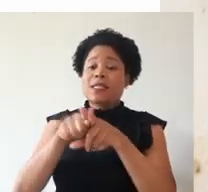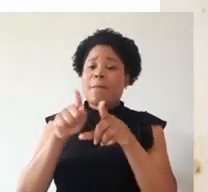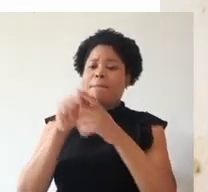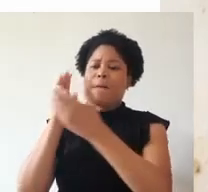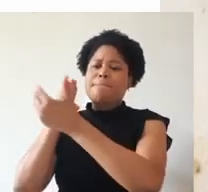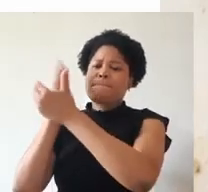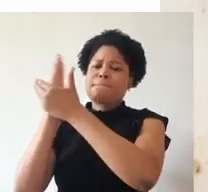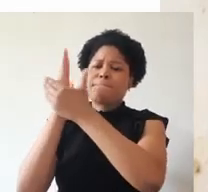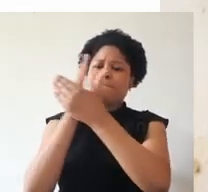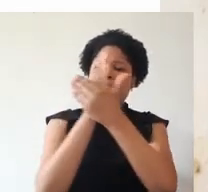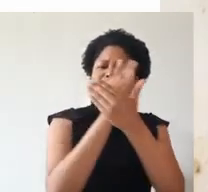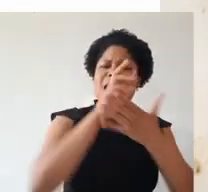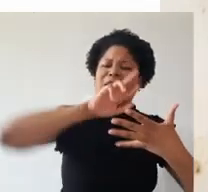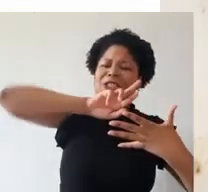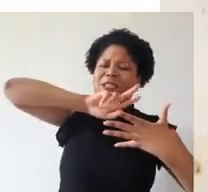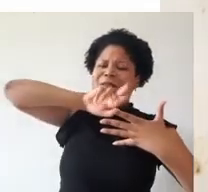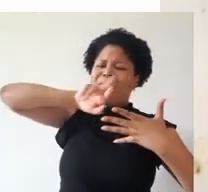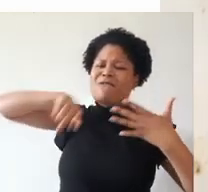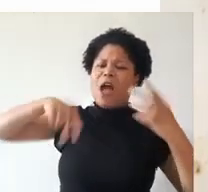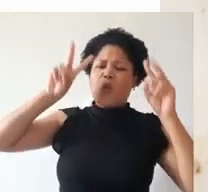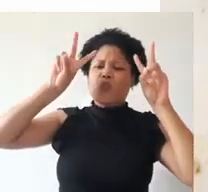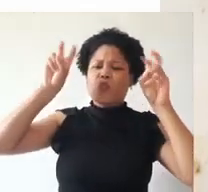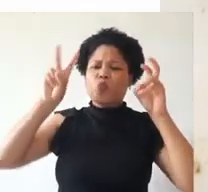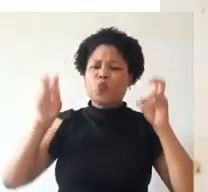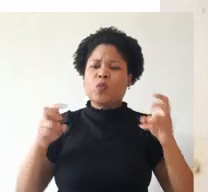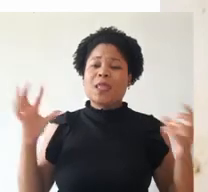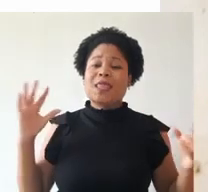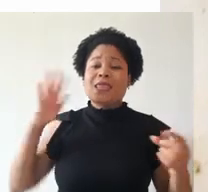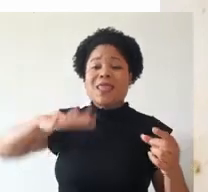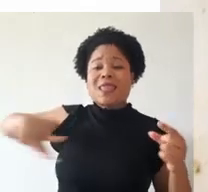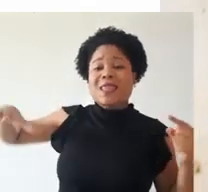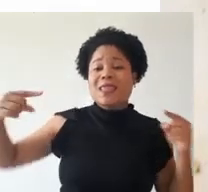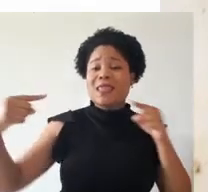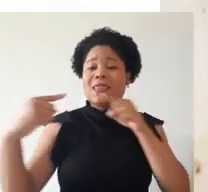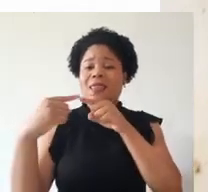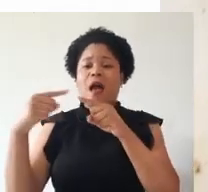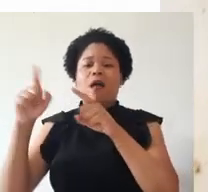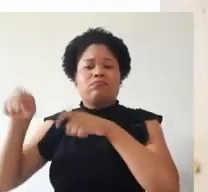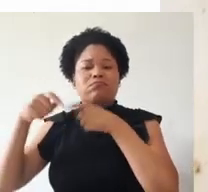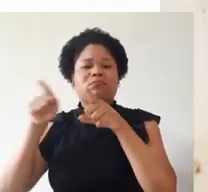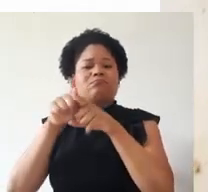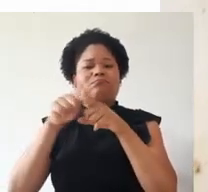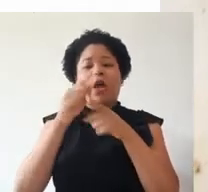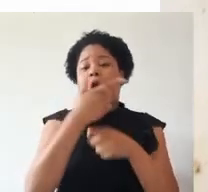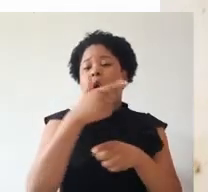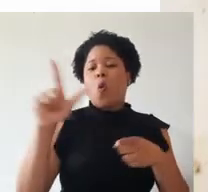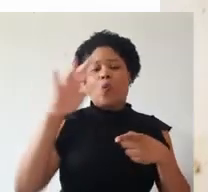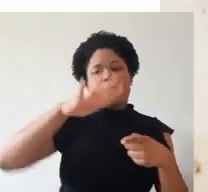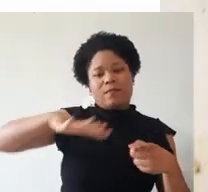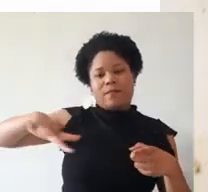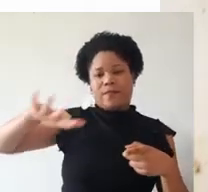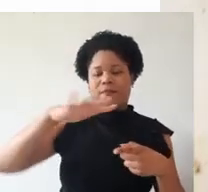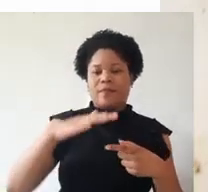acervo bibliográfico, com diversos títulos da área específica e áreas afins.